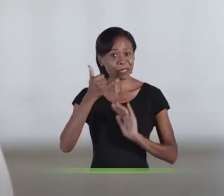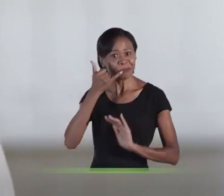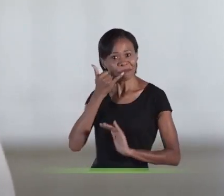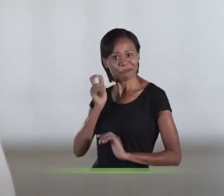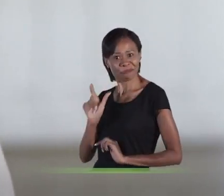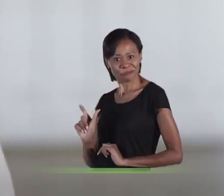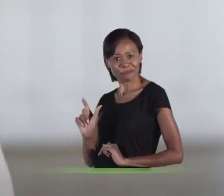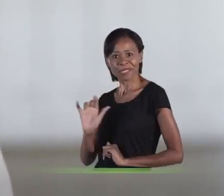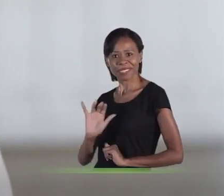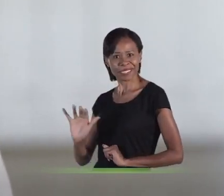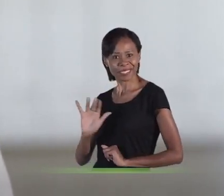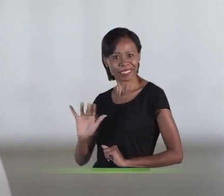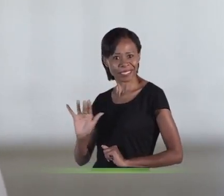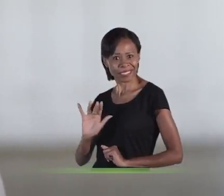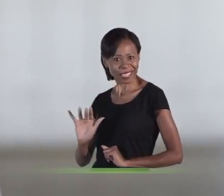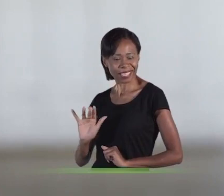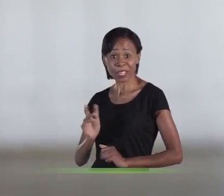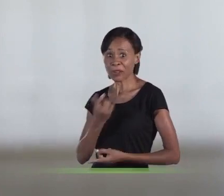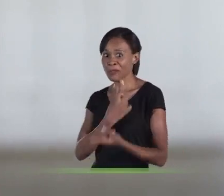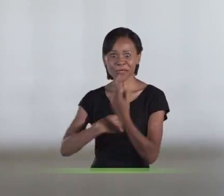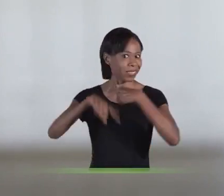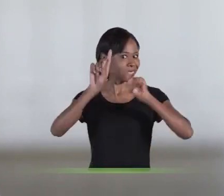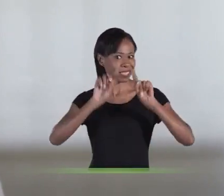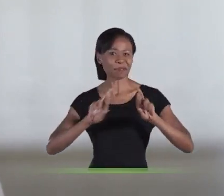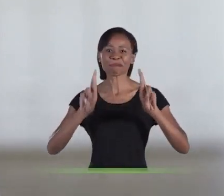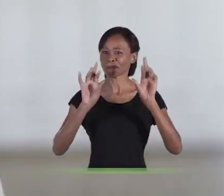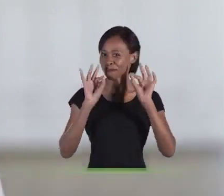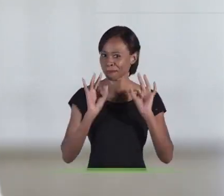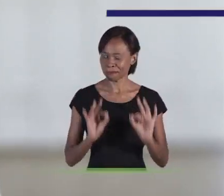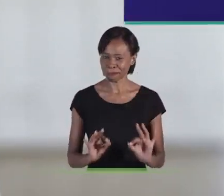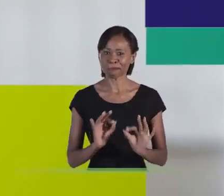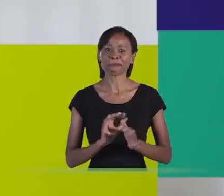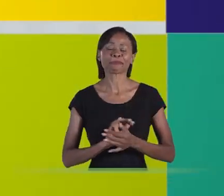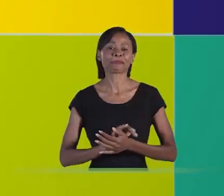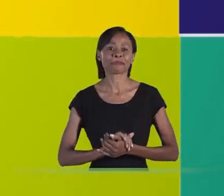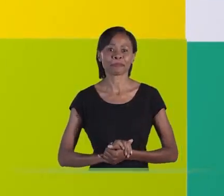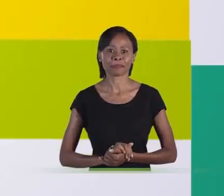apontar para esse código aqui. Vamos virar esse jogo. Vai dar certo.